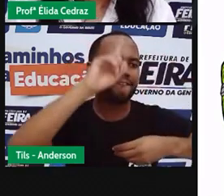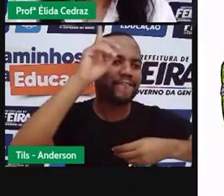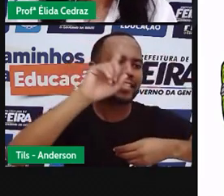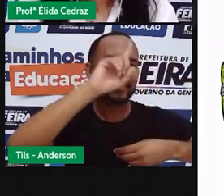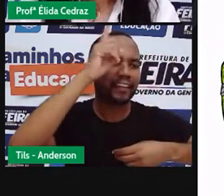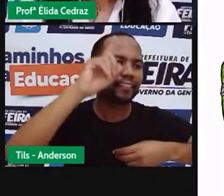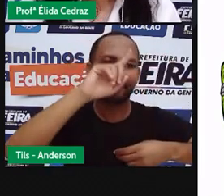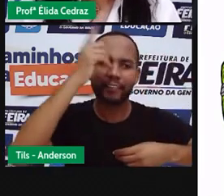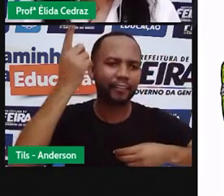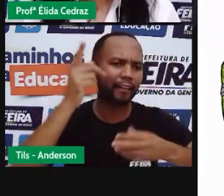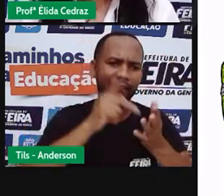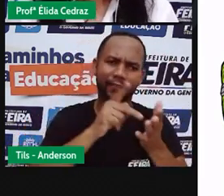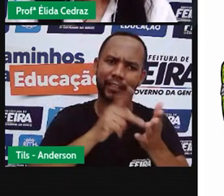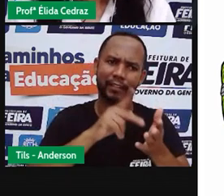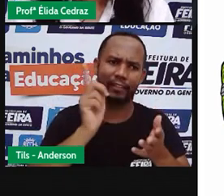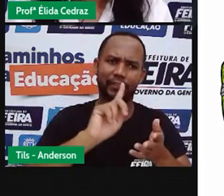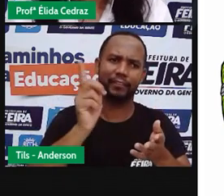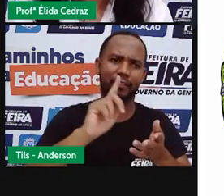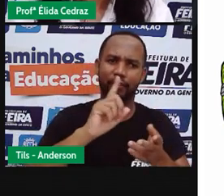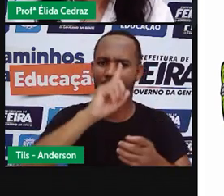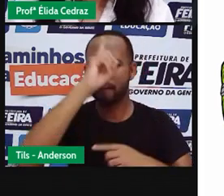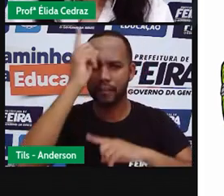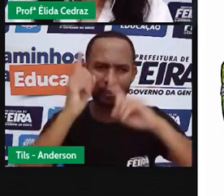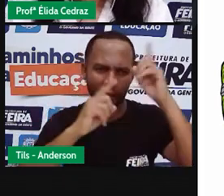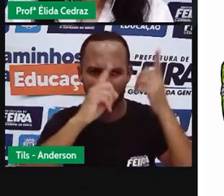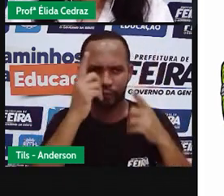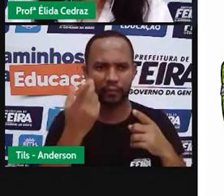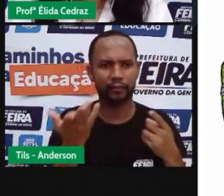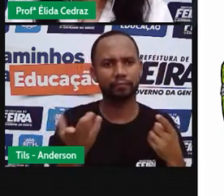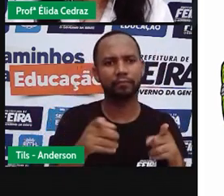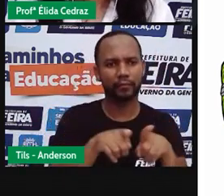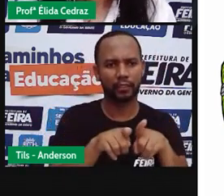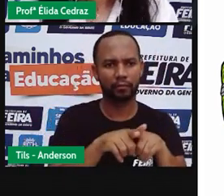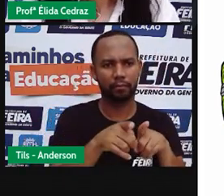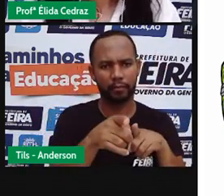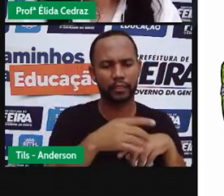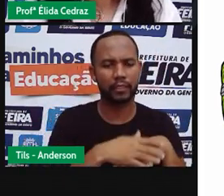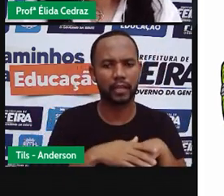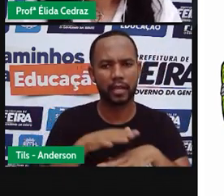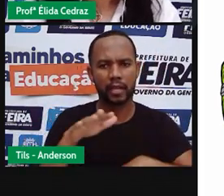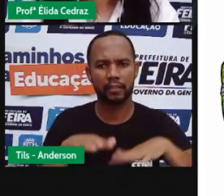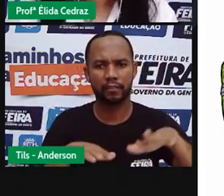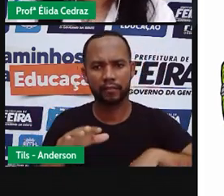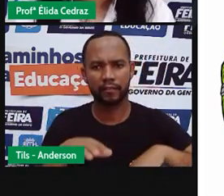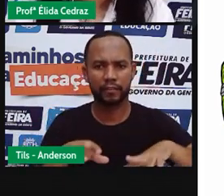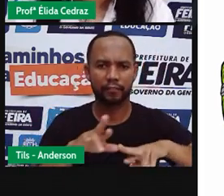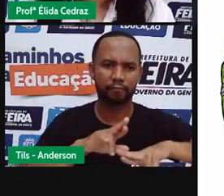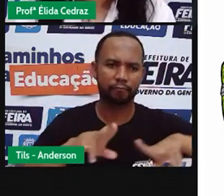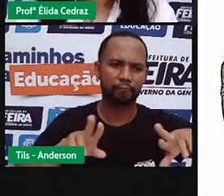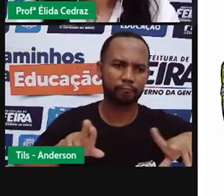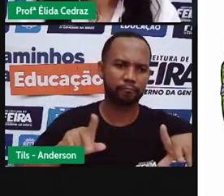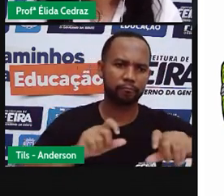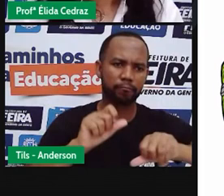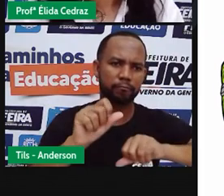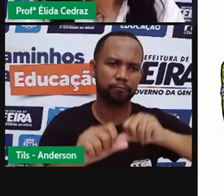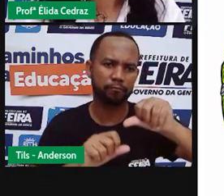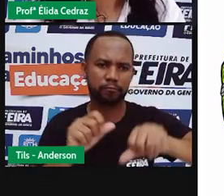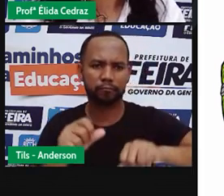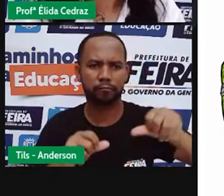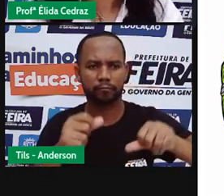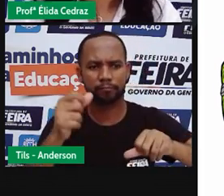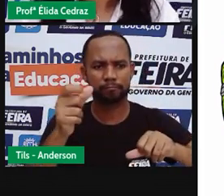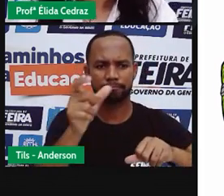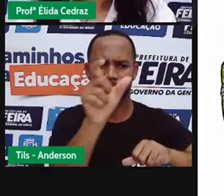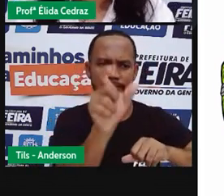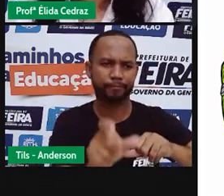personagens que são animais. Que podem assumir a personalidade, característica, pelos